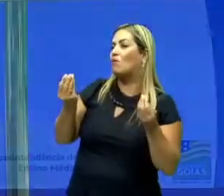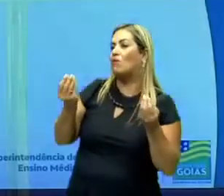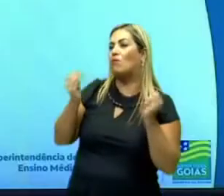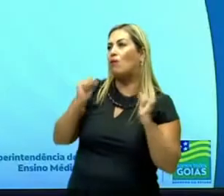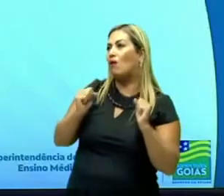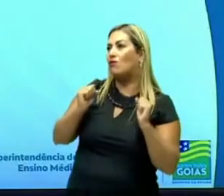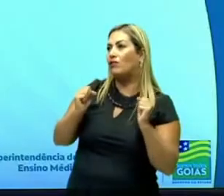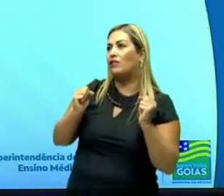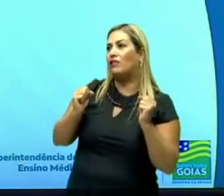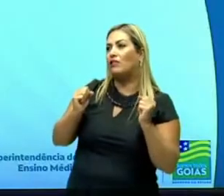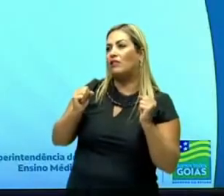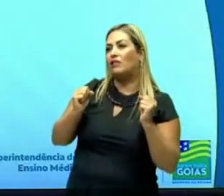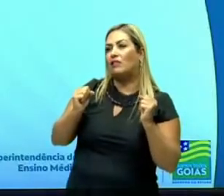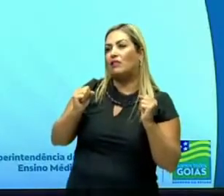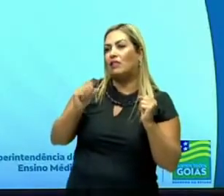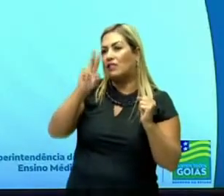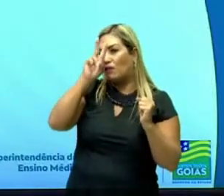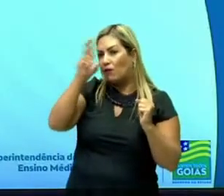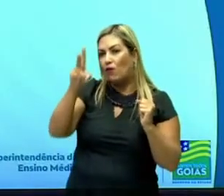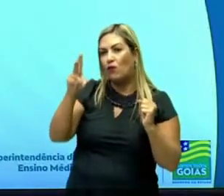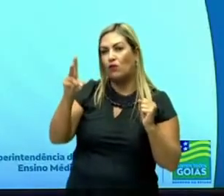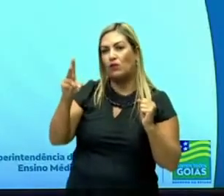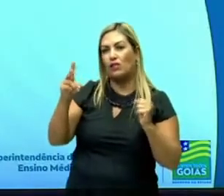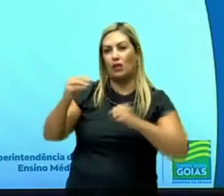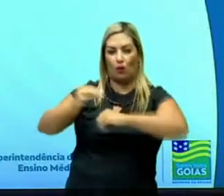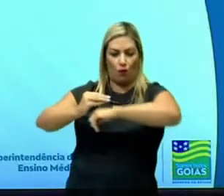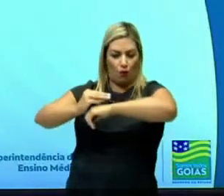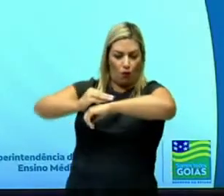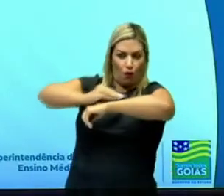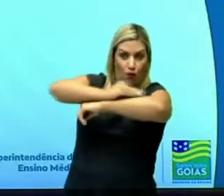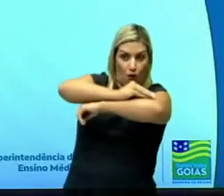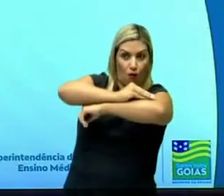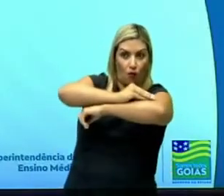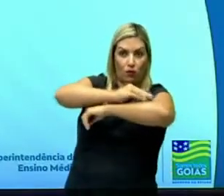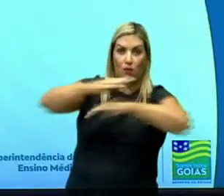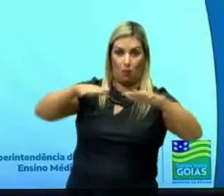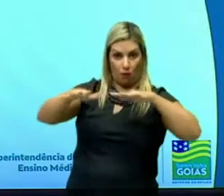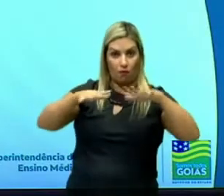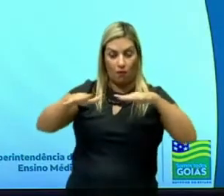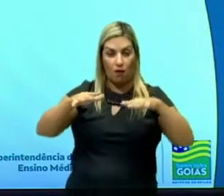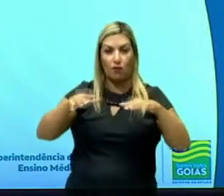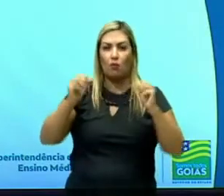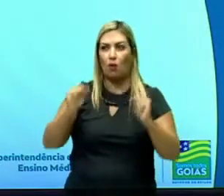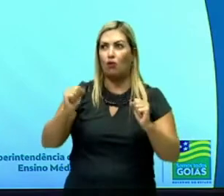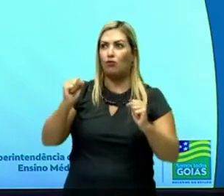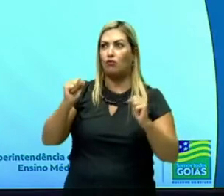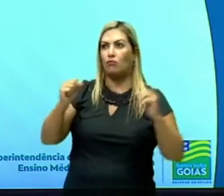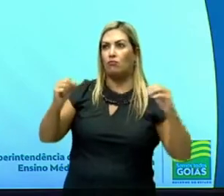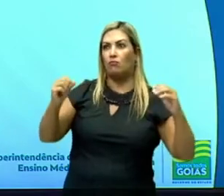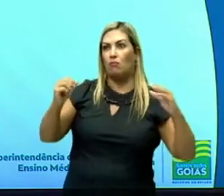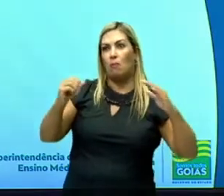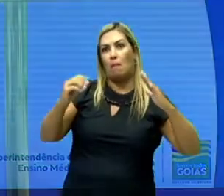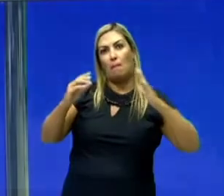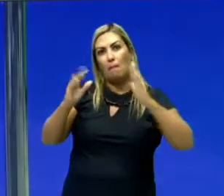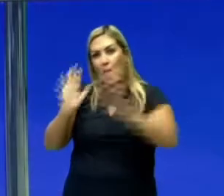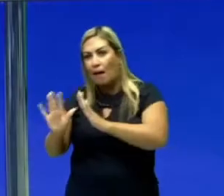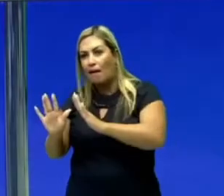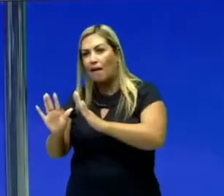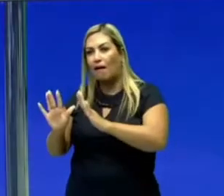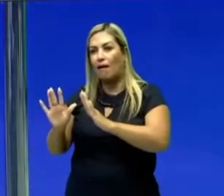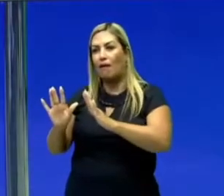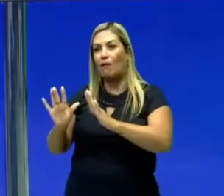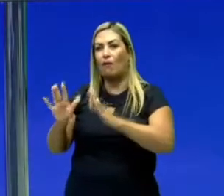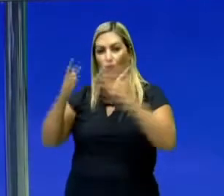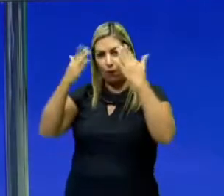essa força, ao invés de deslocando o corpo, colocar ele em movimento, seria parando o meu corpo? Poderia,